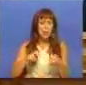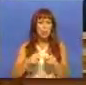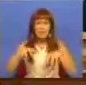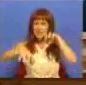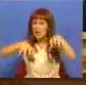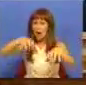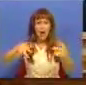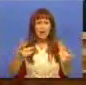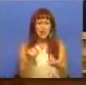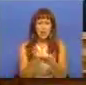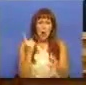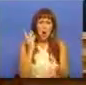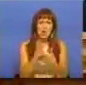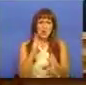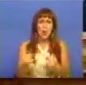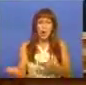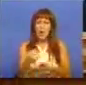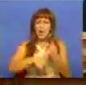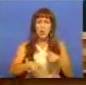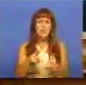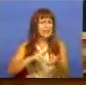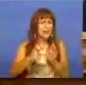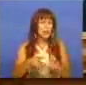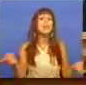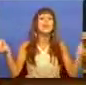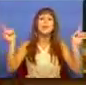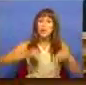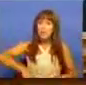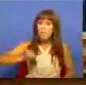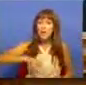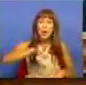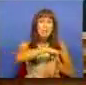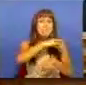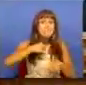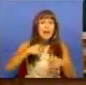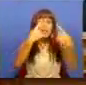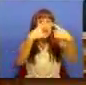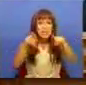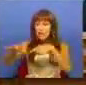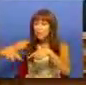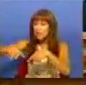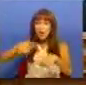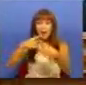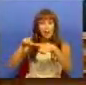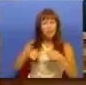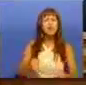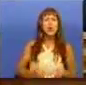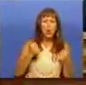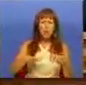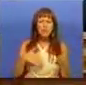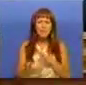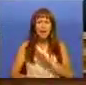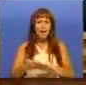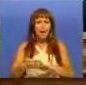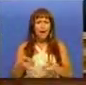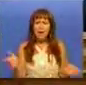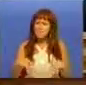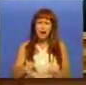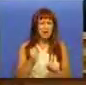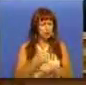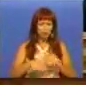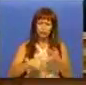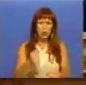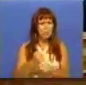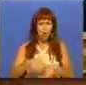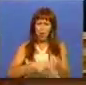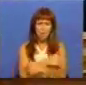de instalações, nem muitas vezes de recursos tecnológicos, é também de médicos diferenciados capazes de tornar as urgências mais funcionais